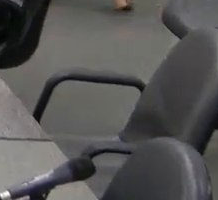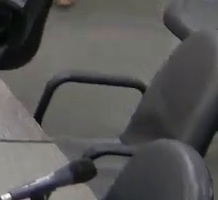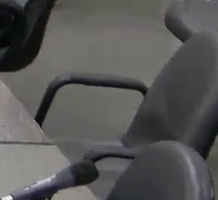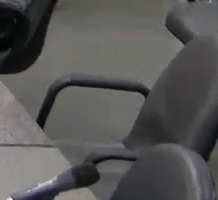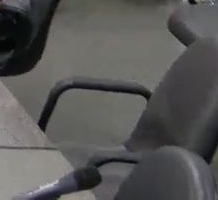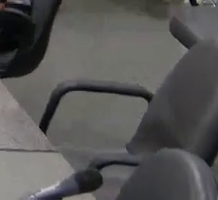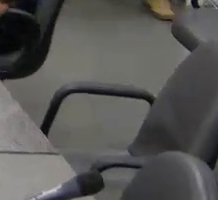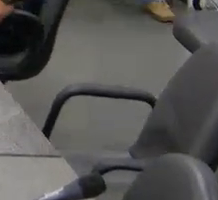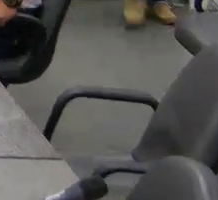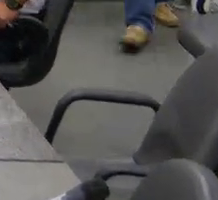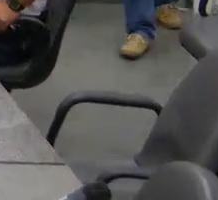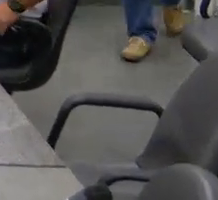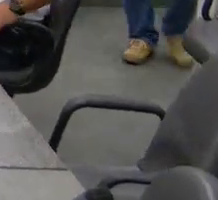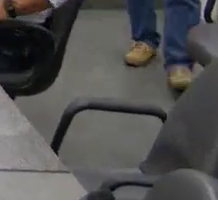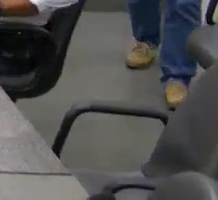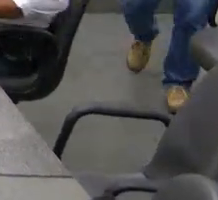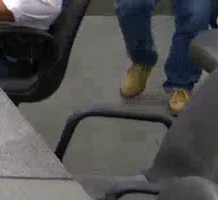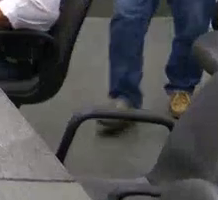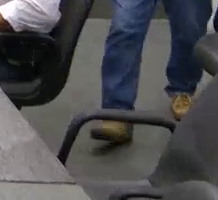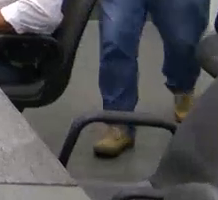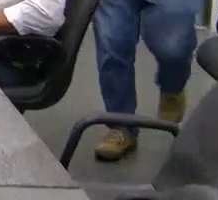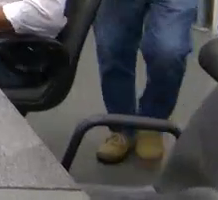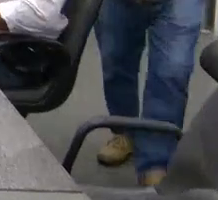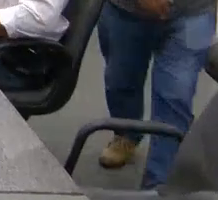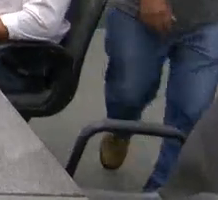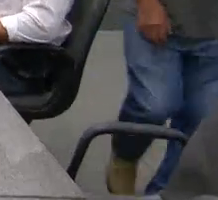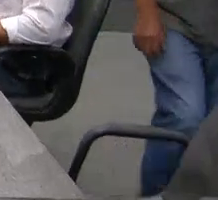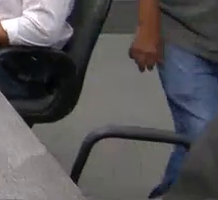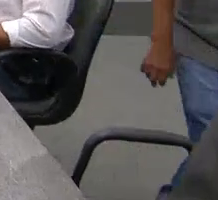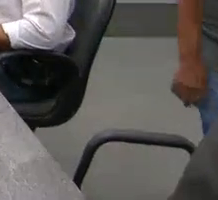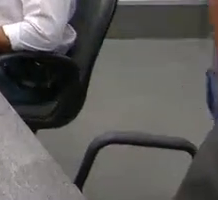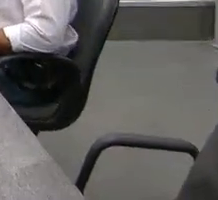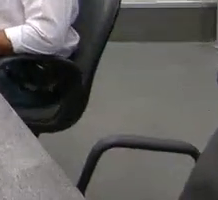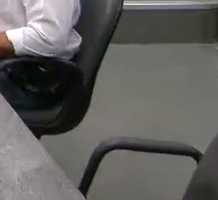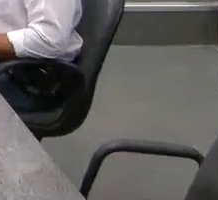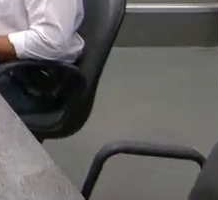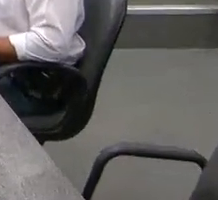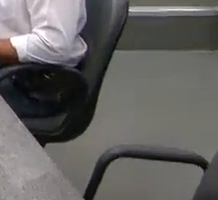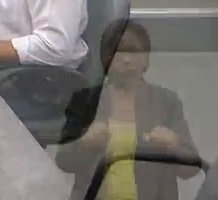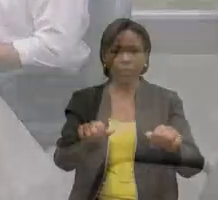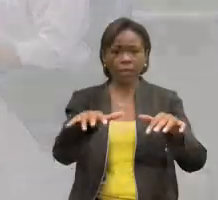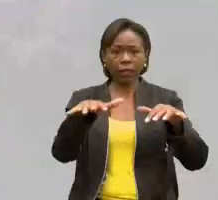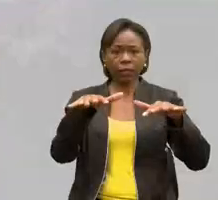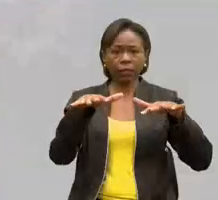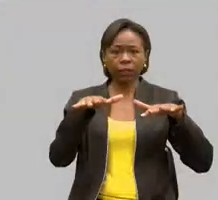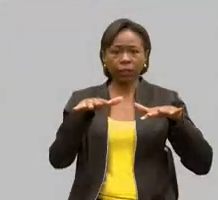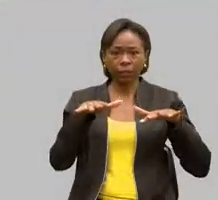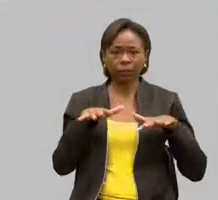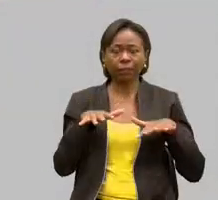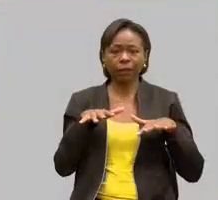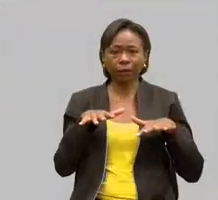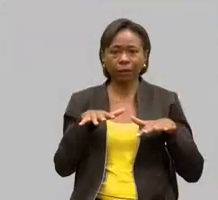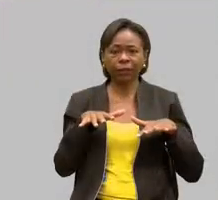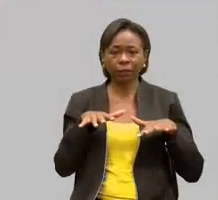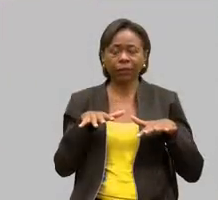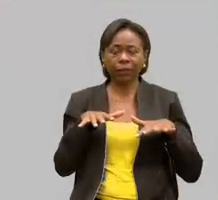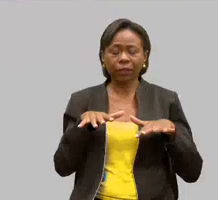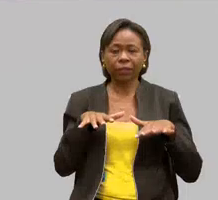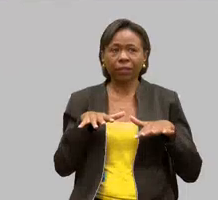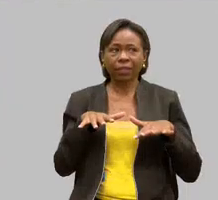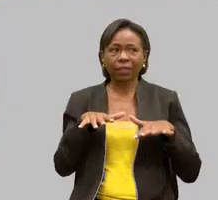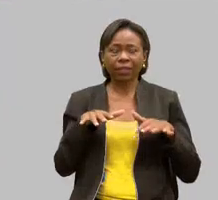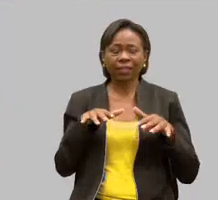subscrição. Esta reunião se destina a realizar audiência pública e a receber e votar as